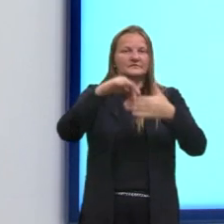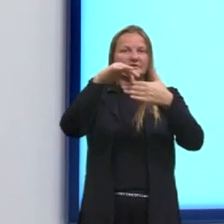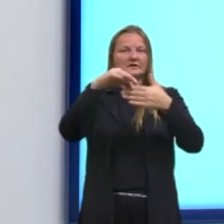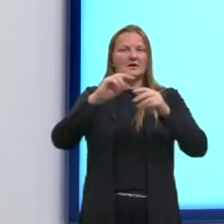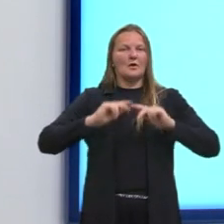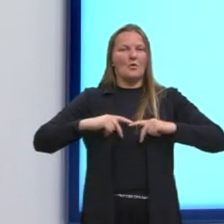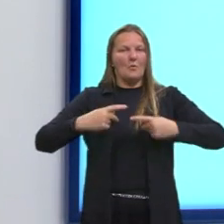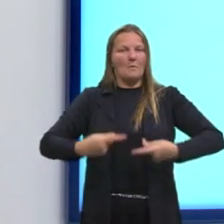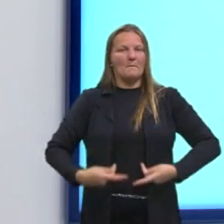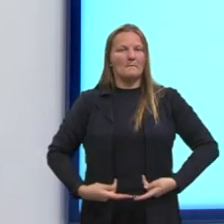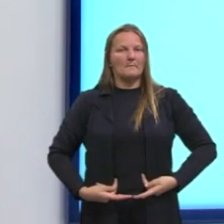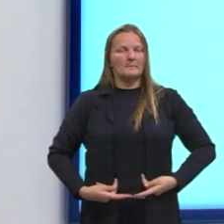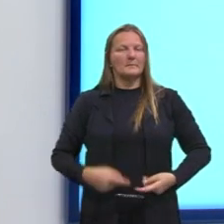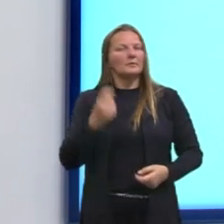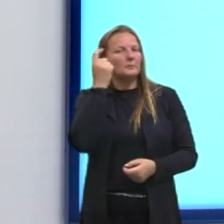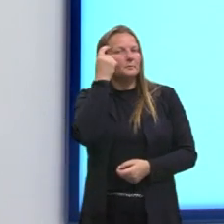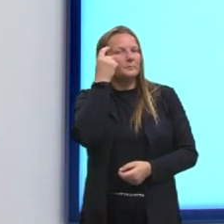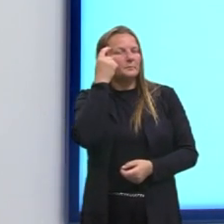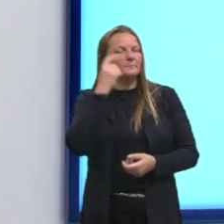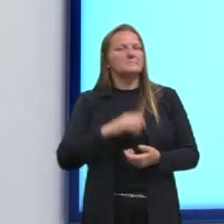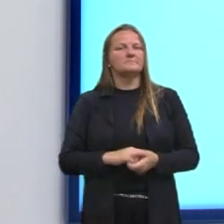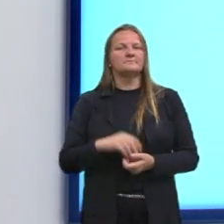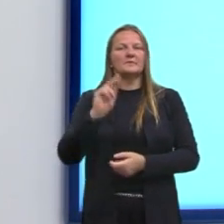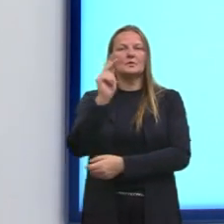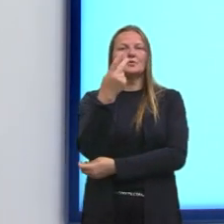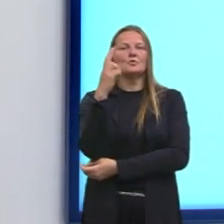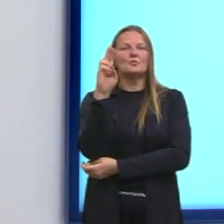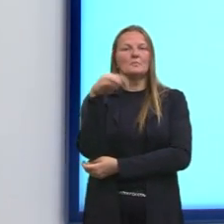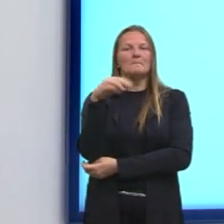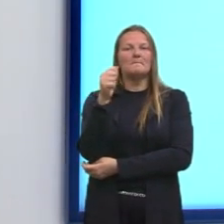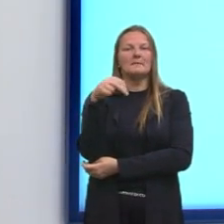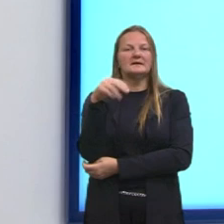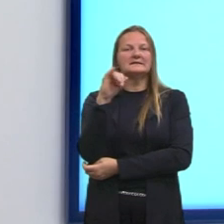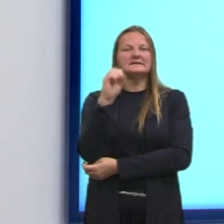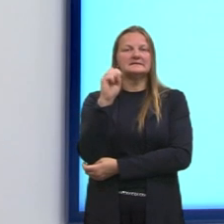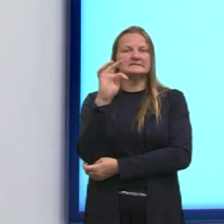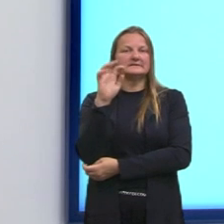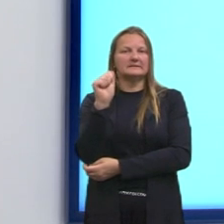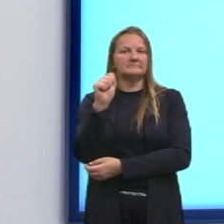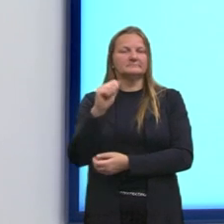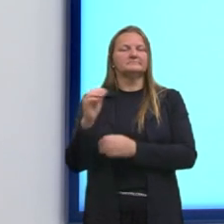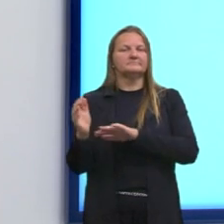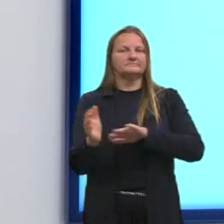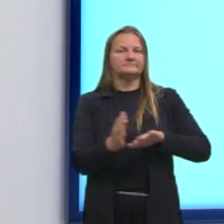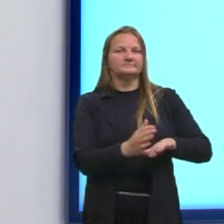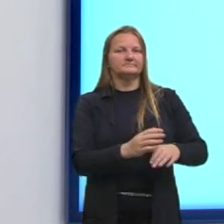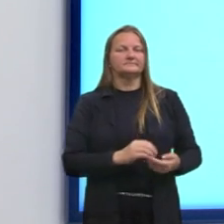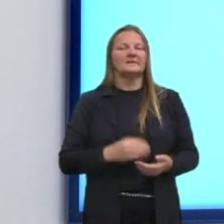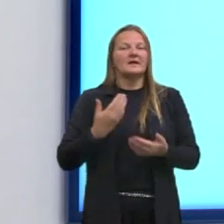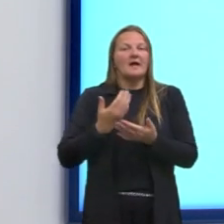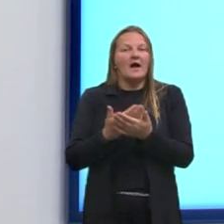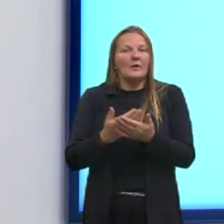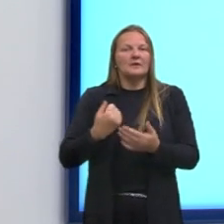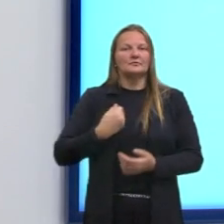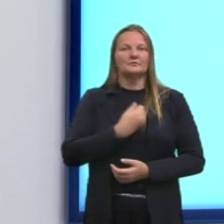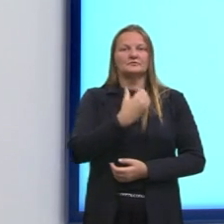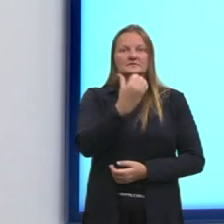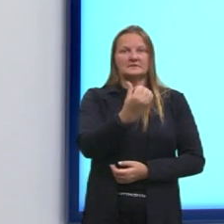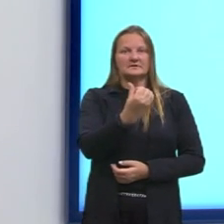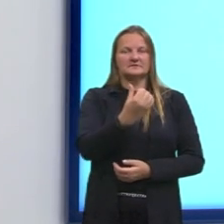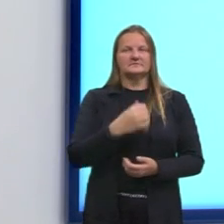esse pensamento humanista. A nossa aula de número seis,